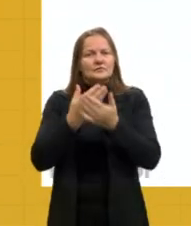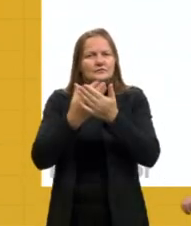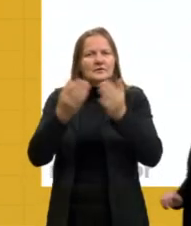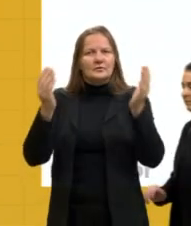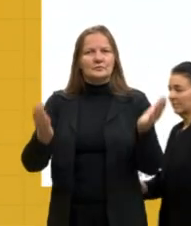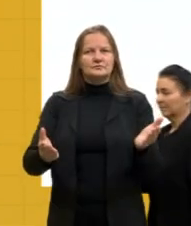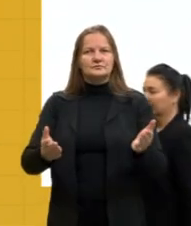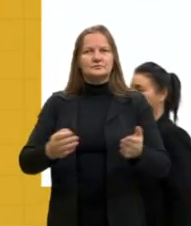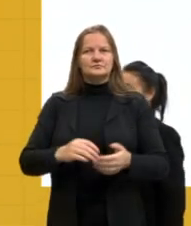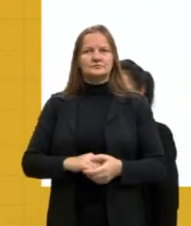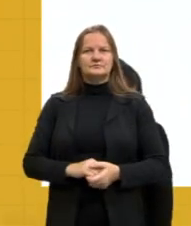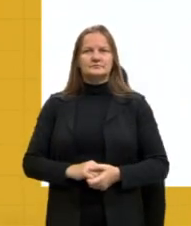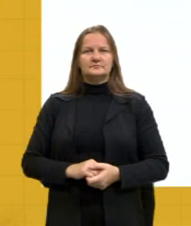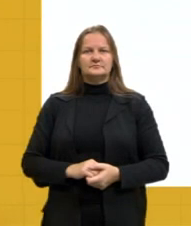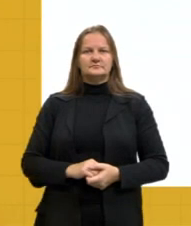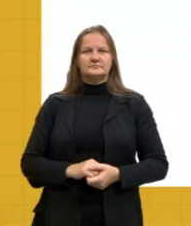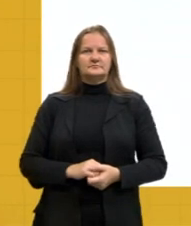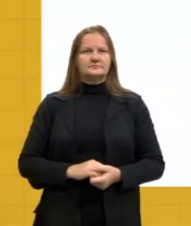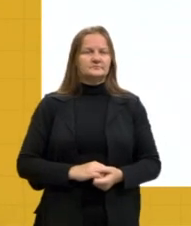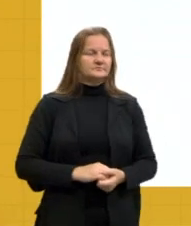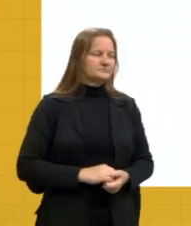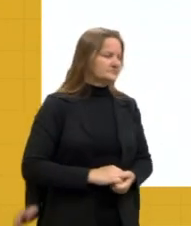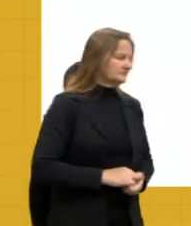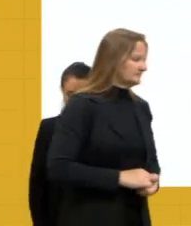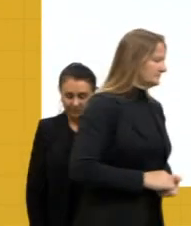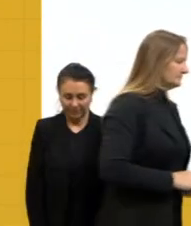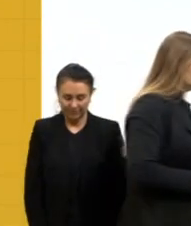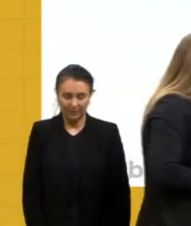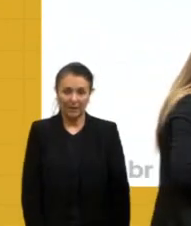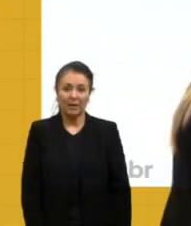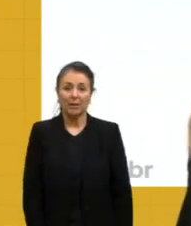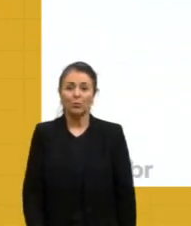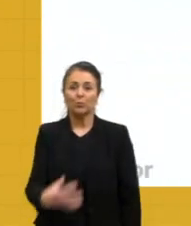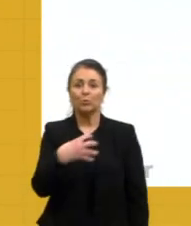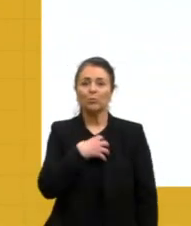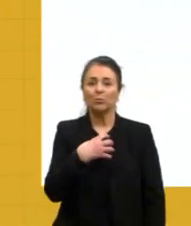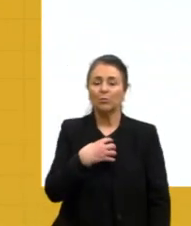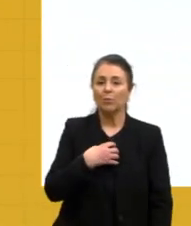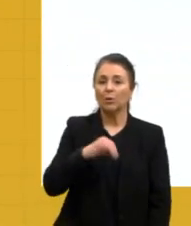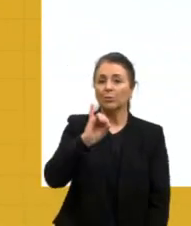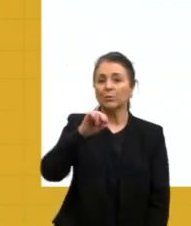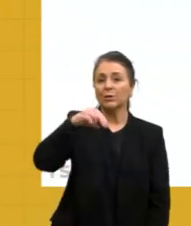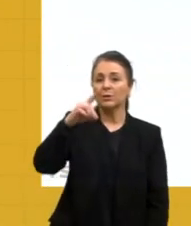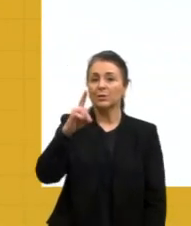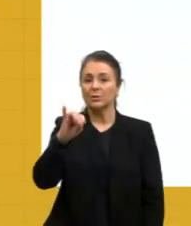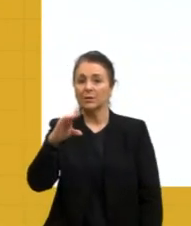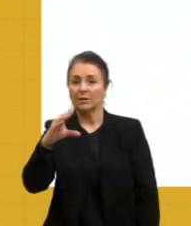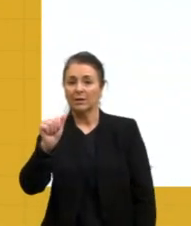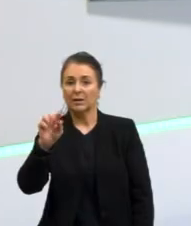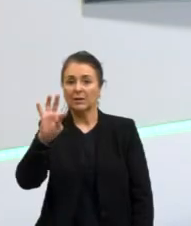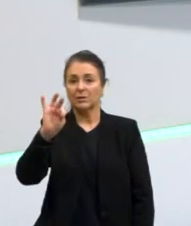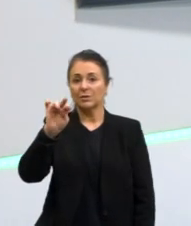hoje, dentro do indicativo, dentro do modo indicativo. Vamos lá, então.